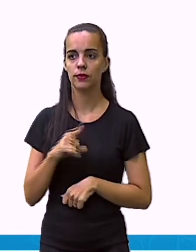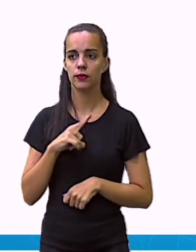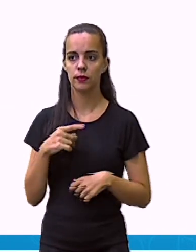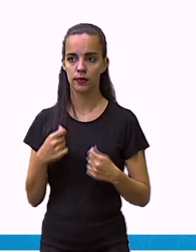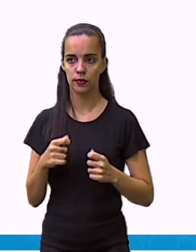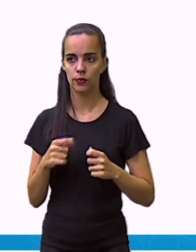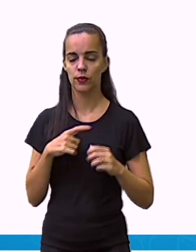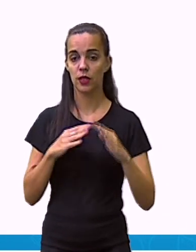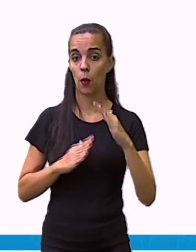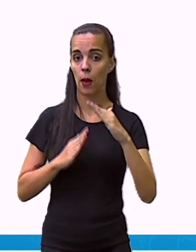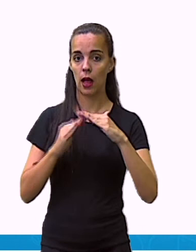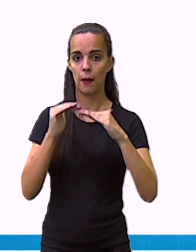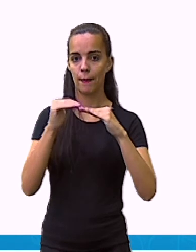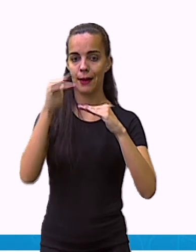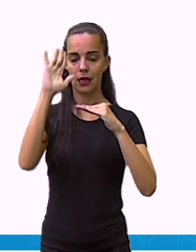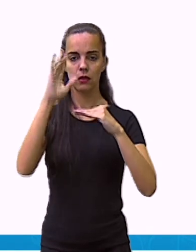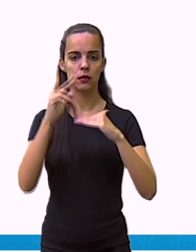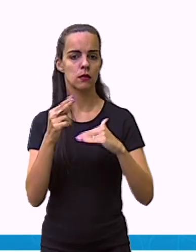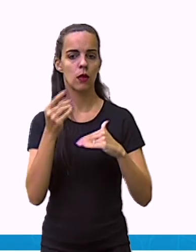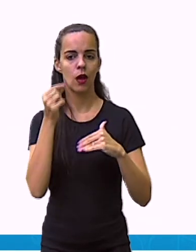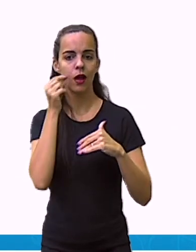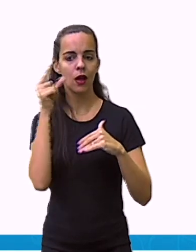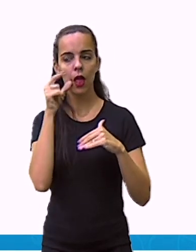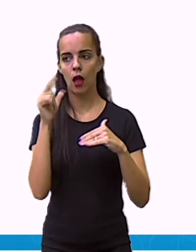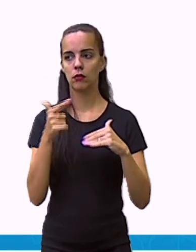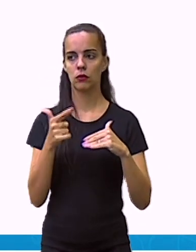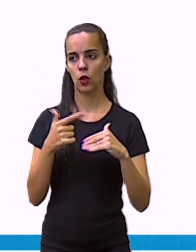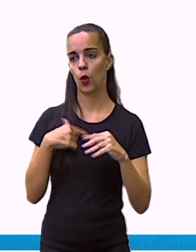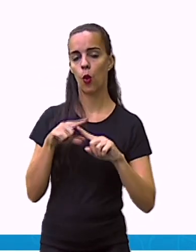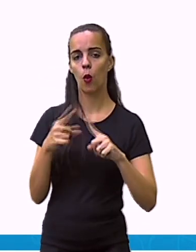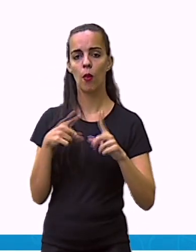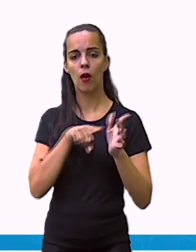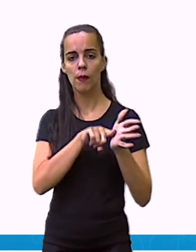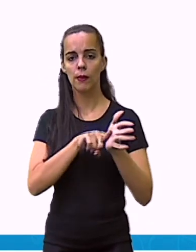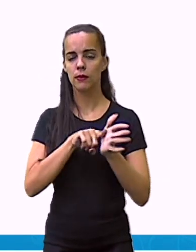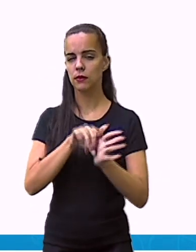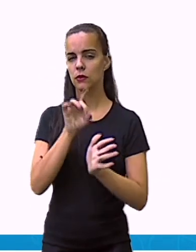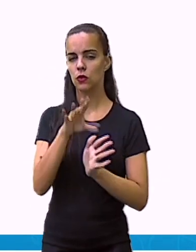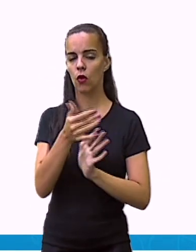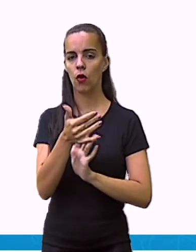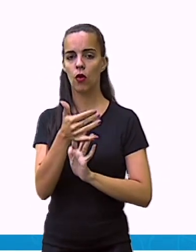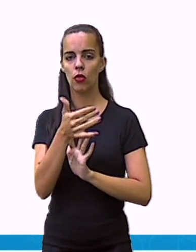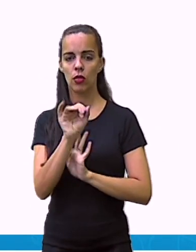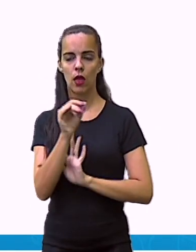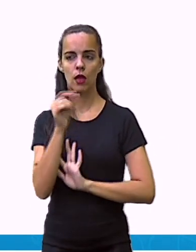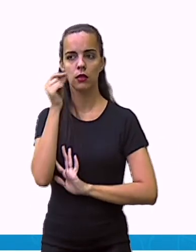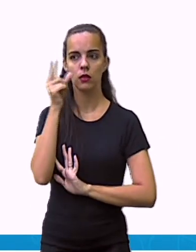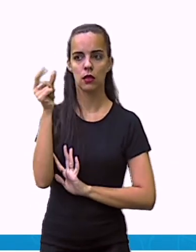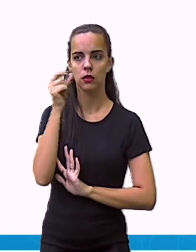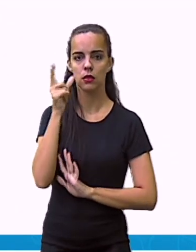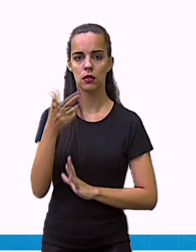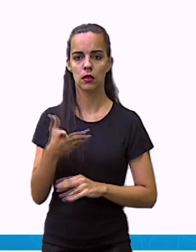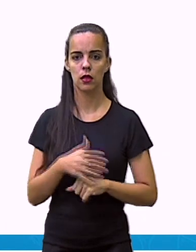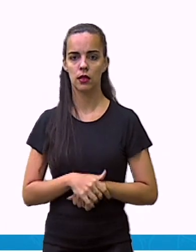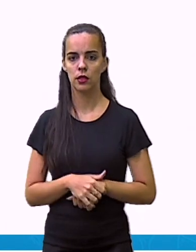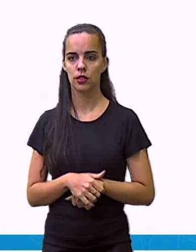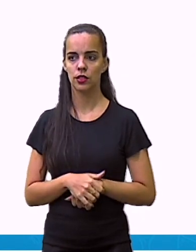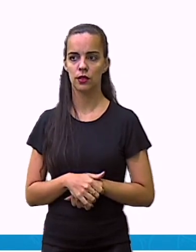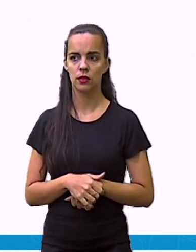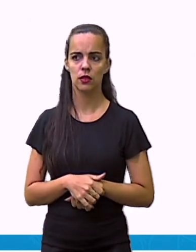limite. Na linha de baixo, então, os nossos animais de estimação. Está faltando uma coisa aqui